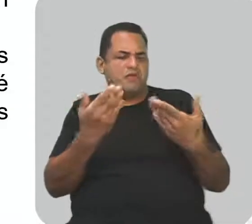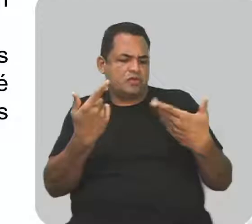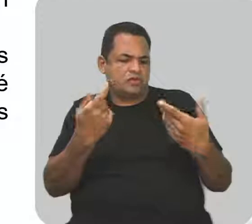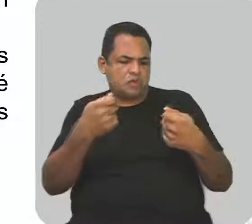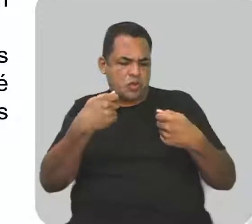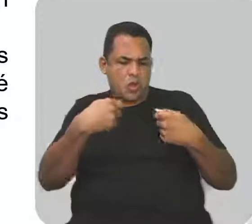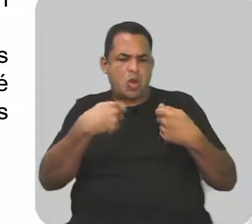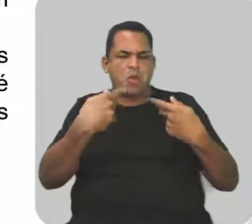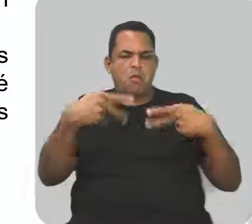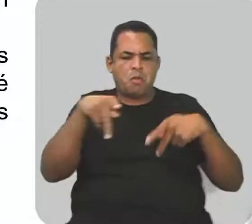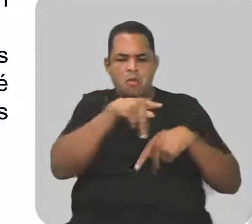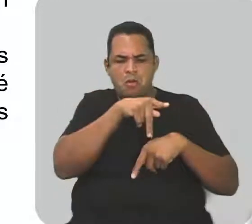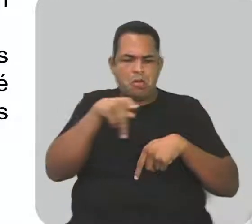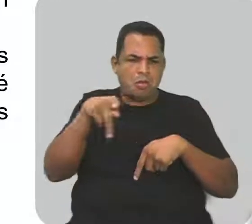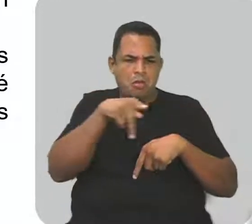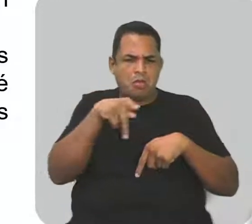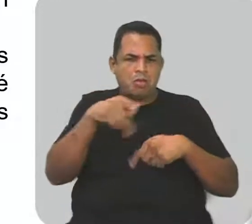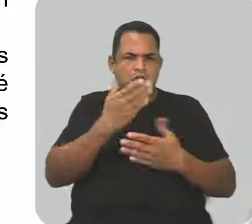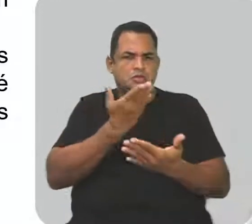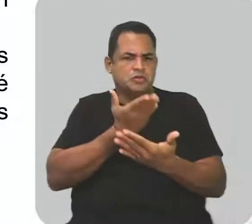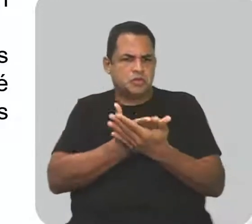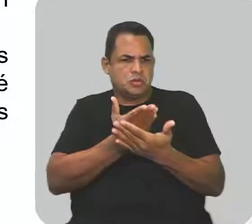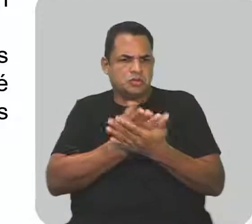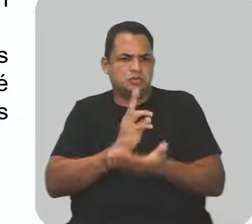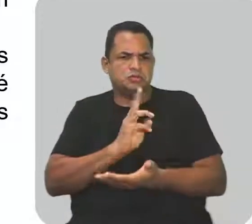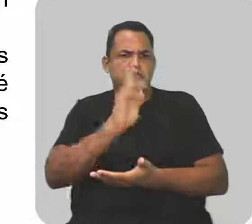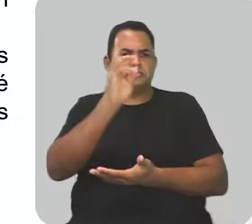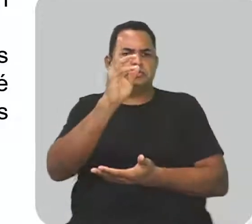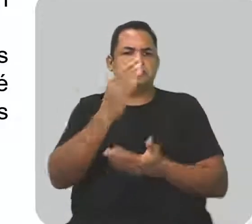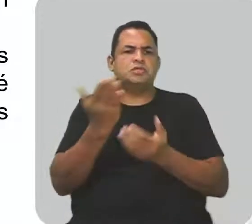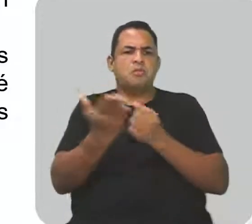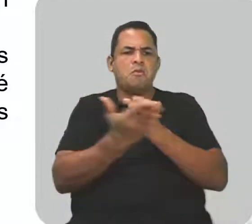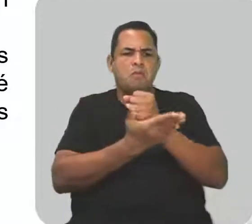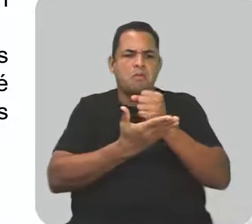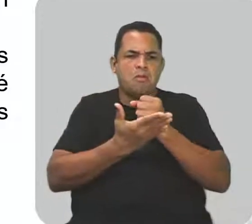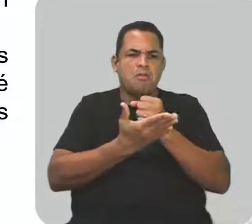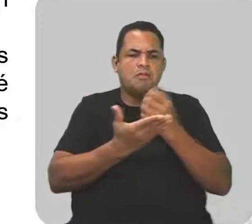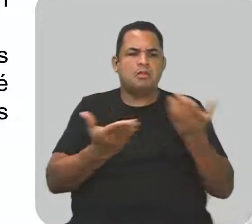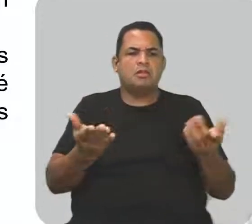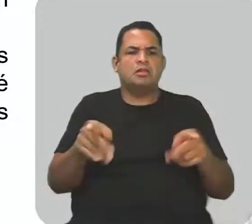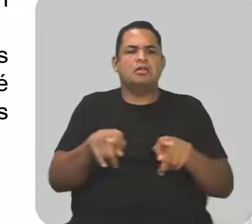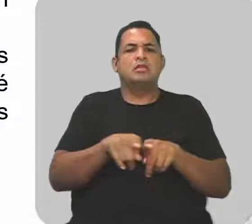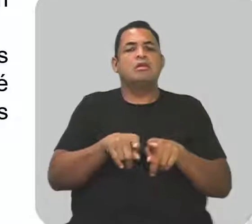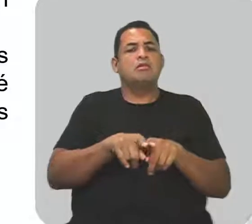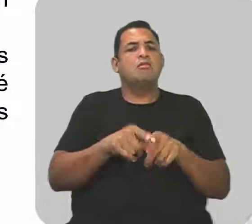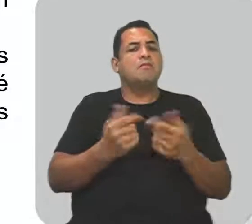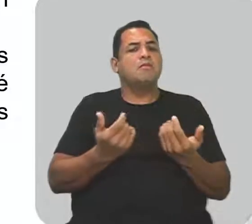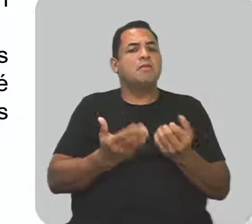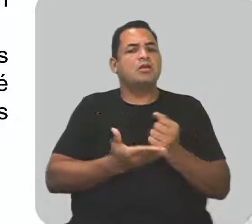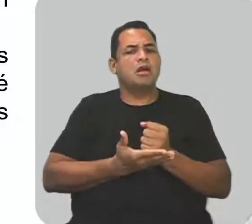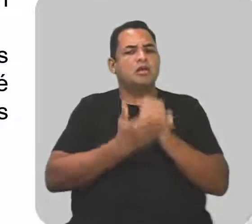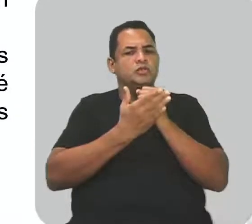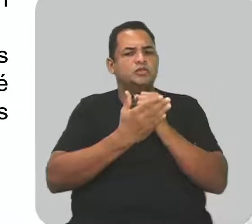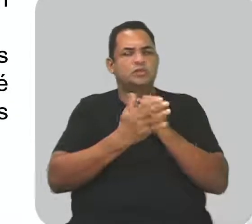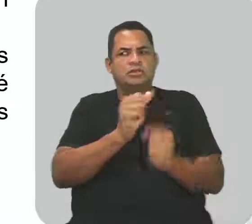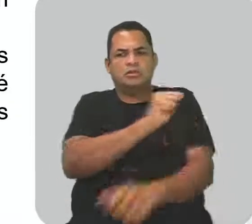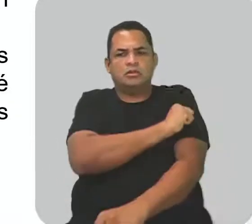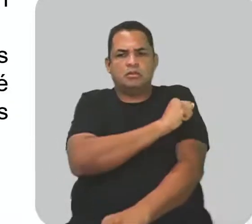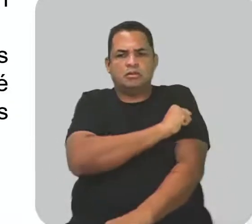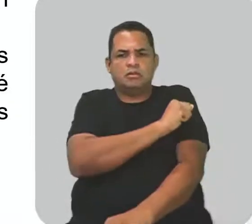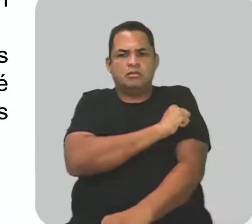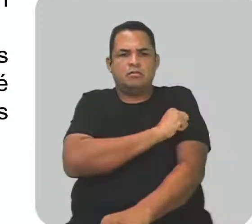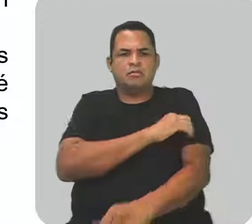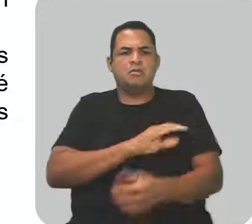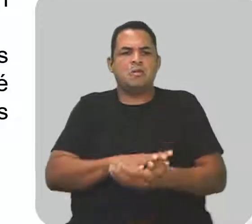professores desde o início do ensino fundamental e deve ser suporte do aluno como um fiel